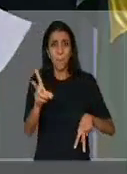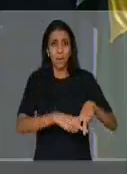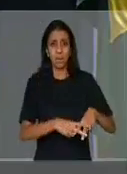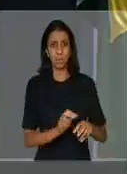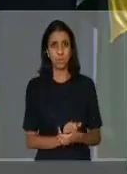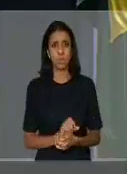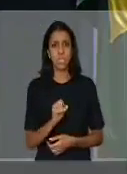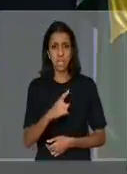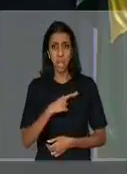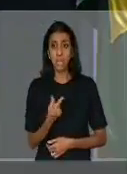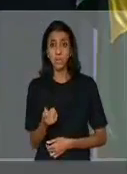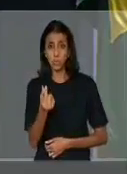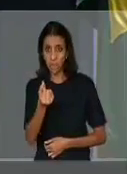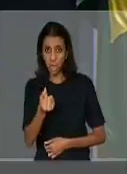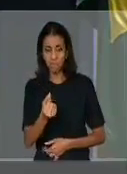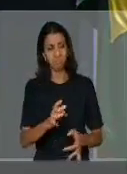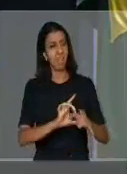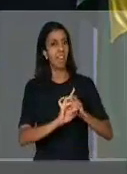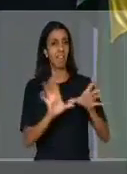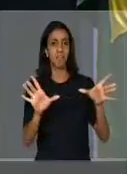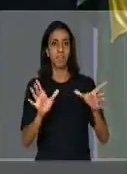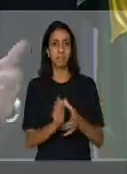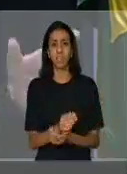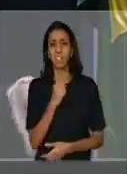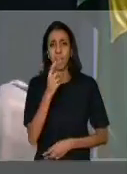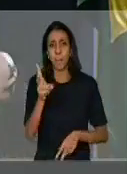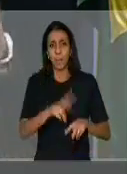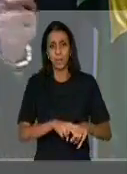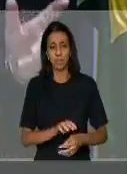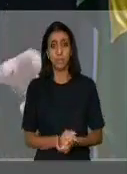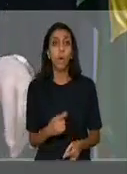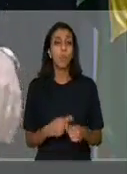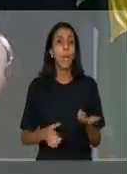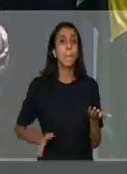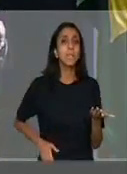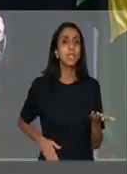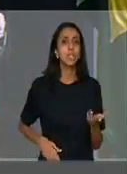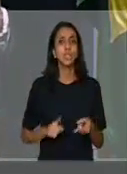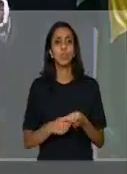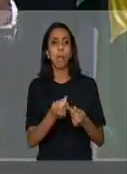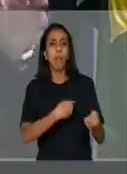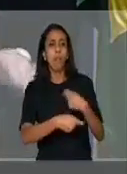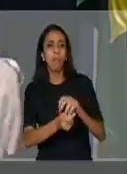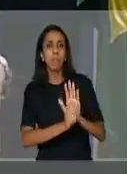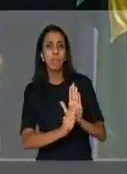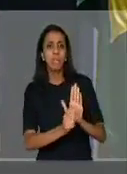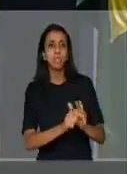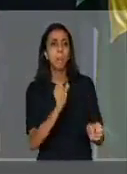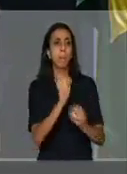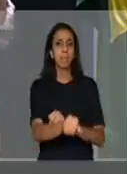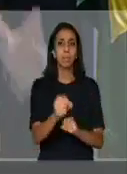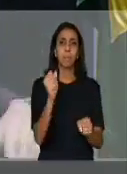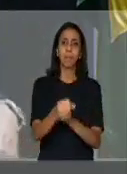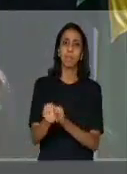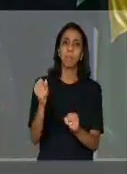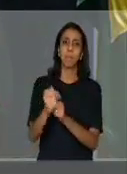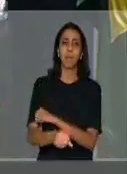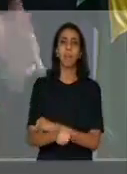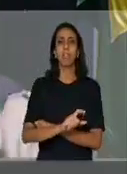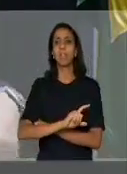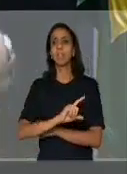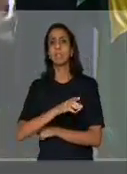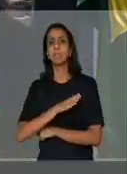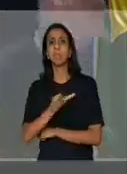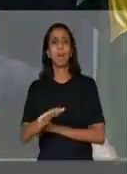de dinheiro, ninguém fica preso. Por que que os bandidos, traficantes, eles matam, eles saem,